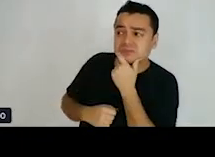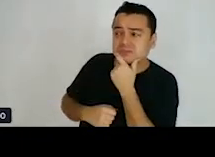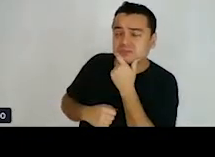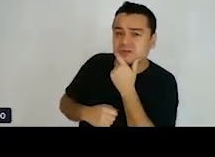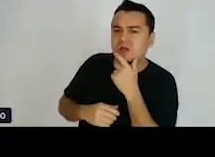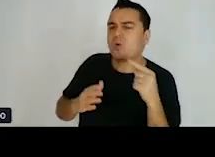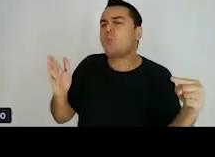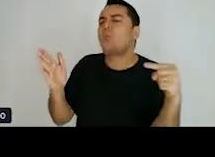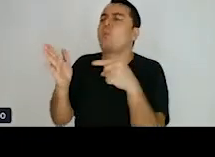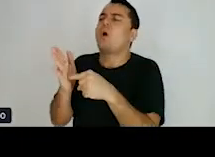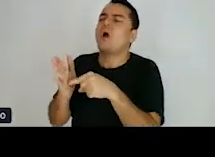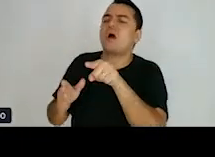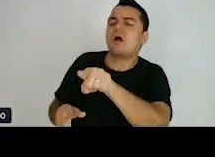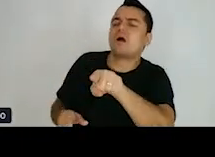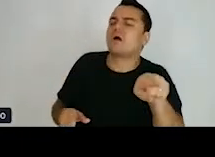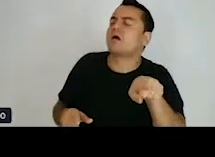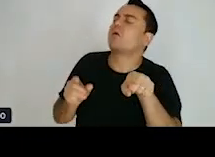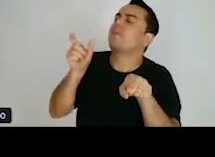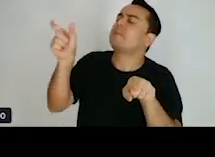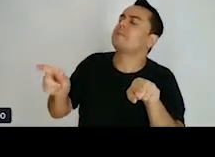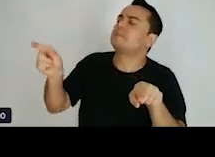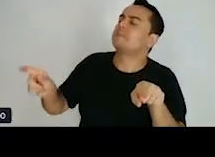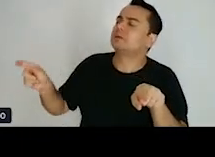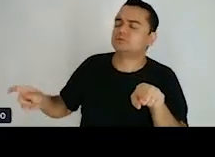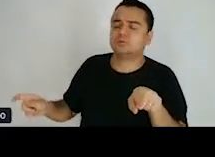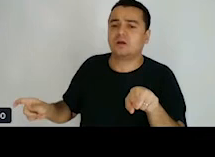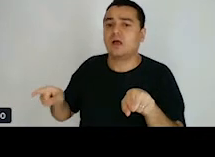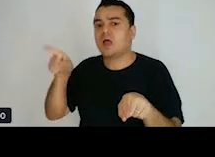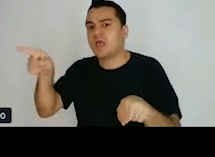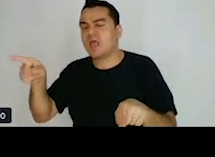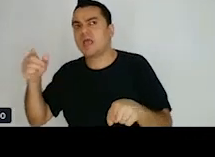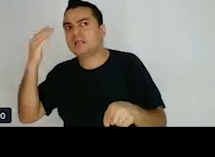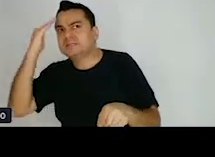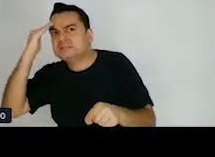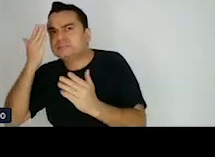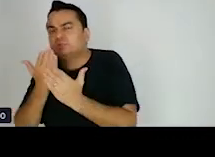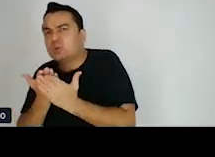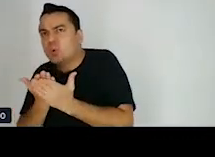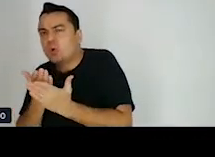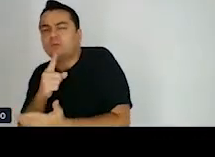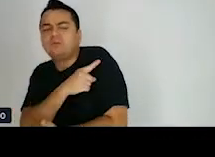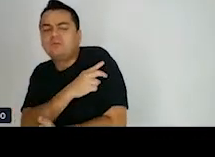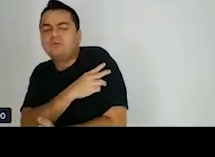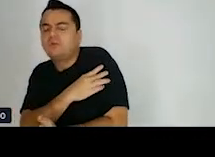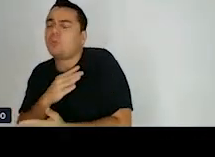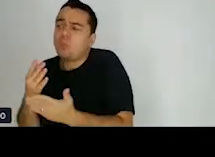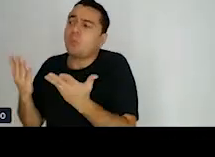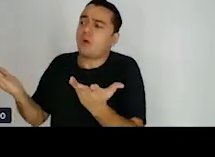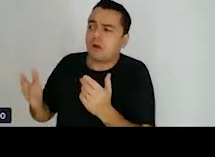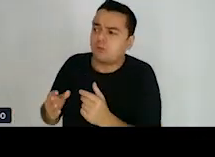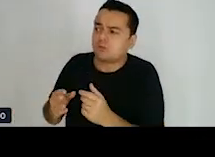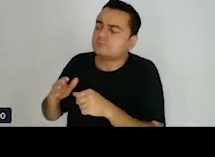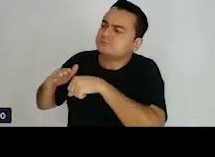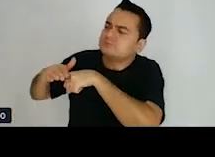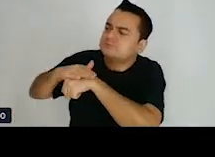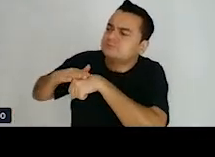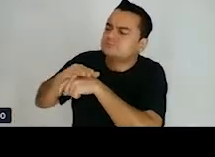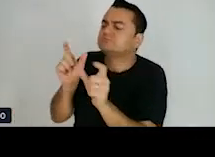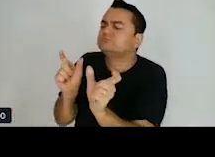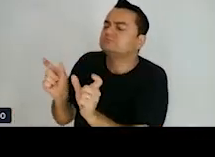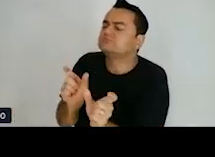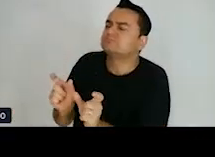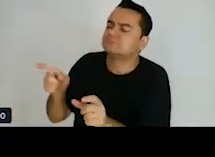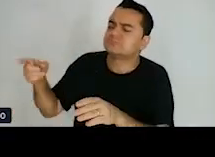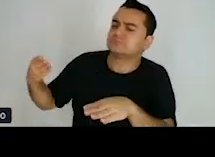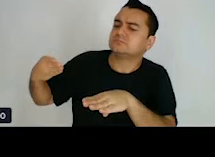Qual é o grau de instrução dessas pessoas? Que palavras elas usam no dia a dia delas? Como essa pessoa vai acessar meu